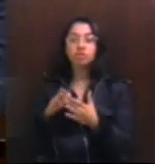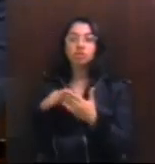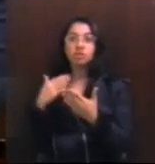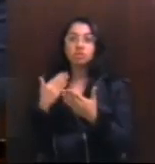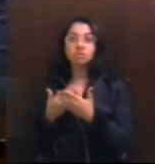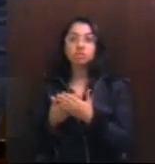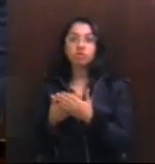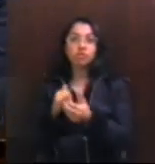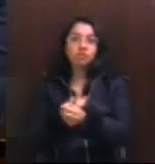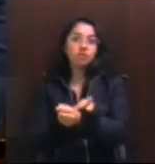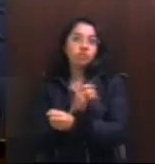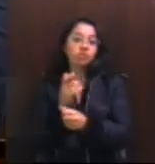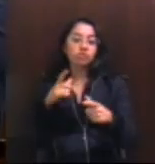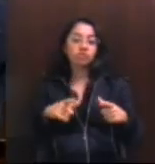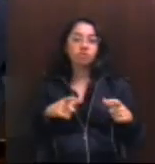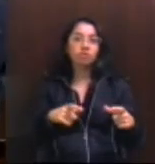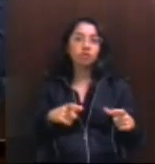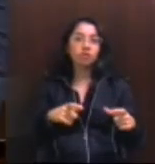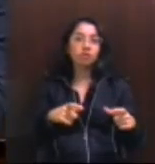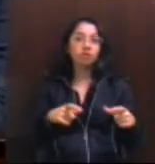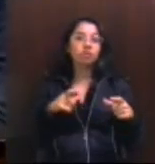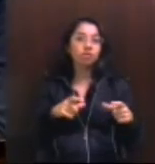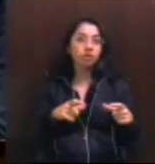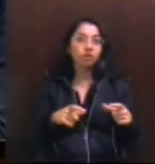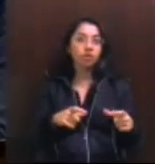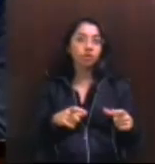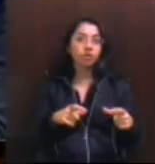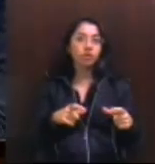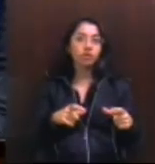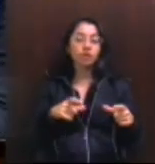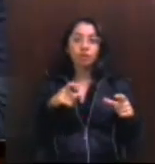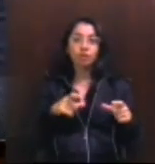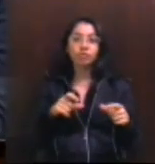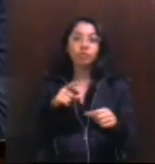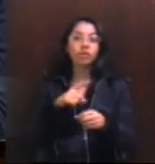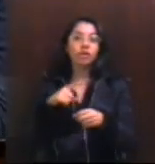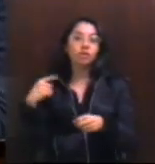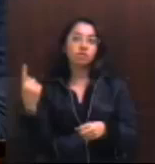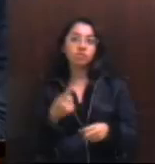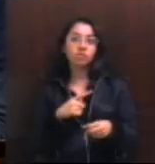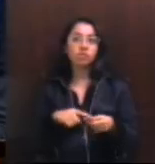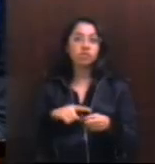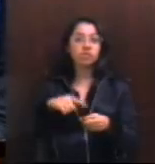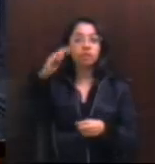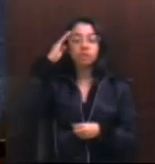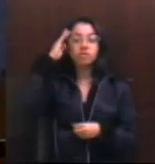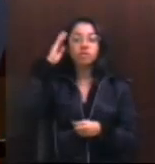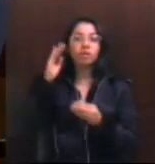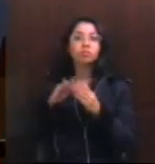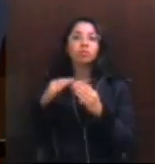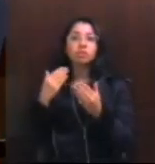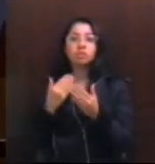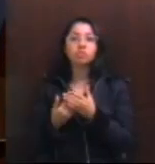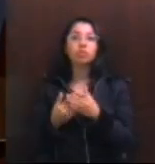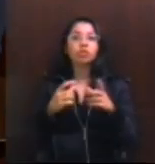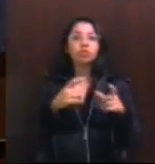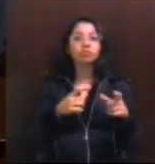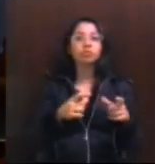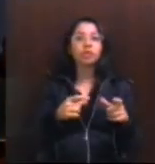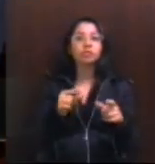escolas, elas acontecem num lugar, né? Esse lugar é o território das nossas cidades. Que sabem que escolas em lugares